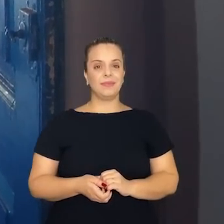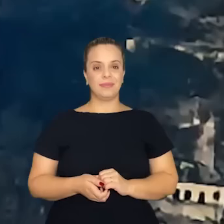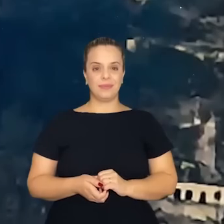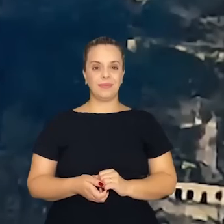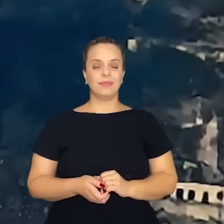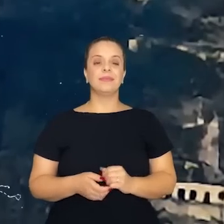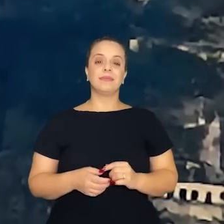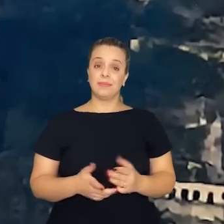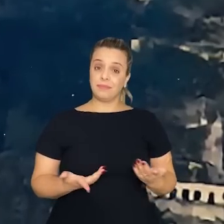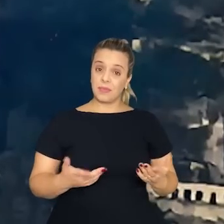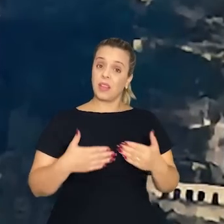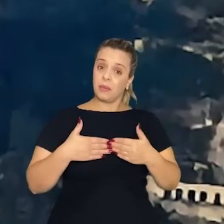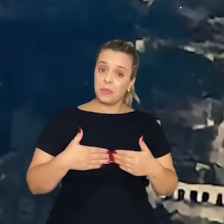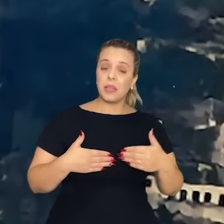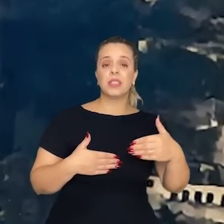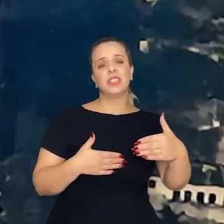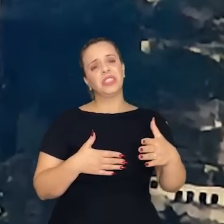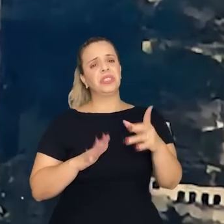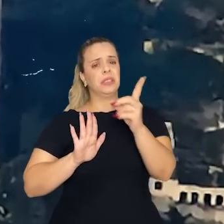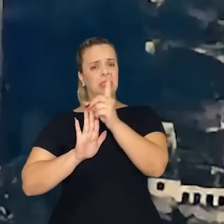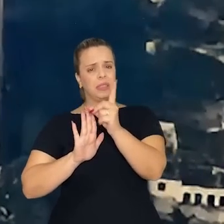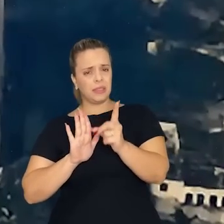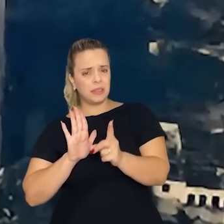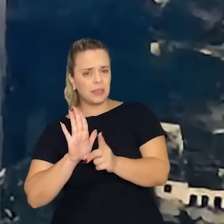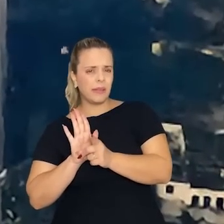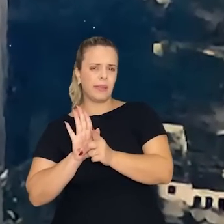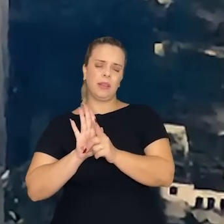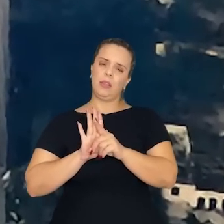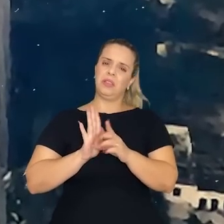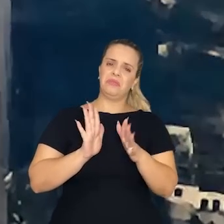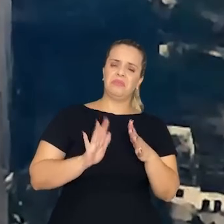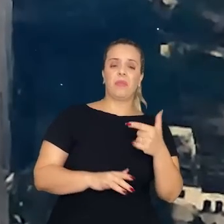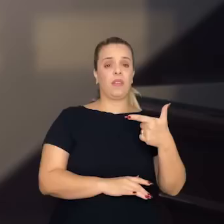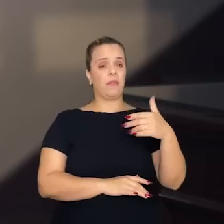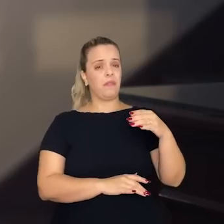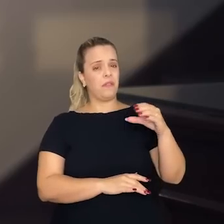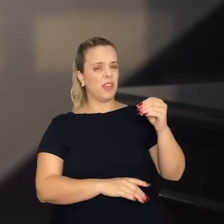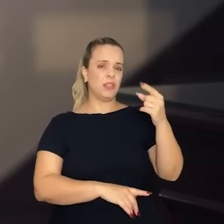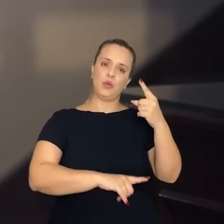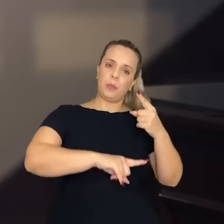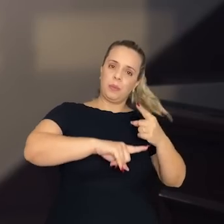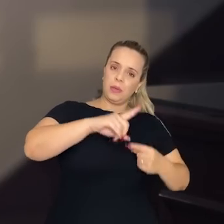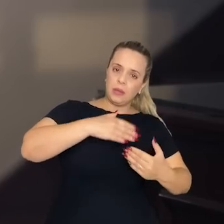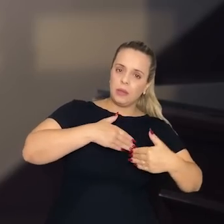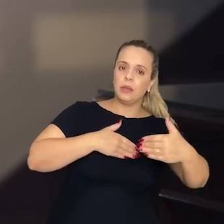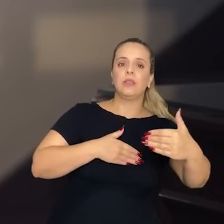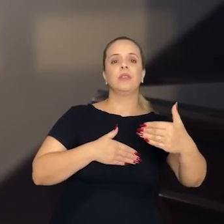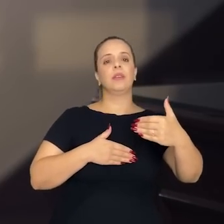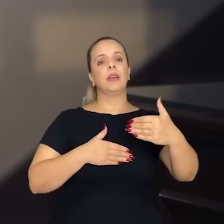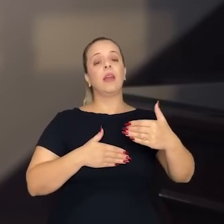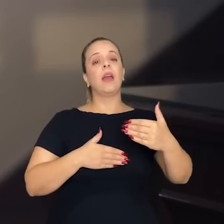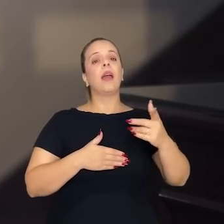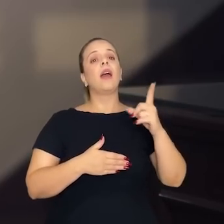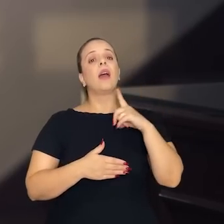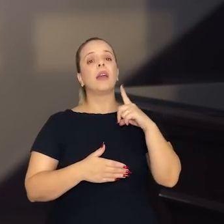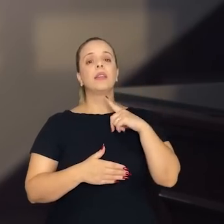A partir dos meados da década do século XX, na metade do século XX, nós